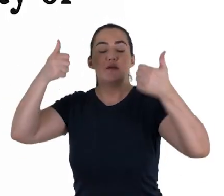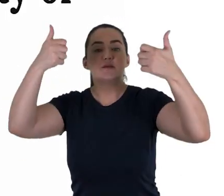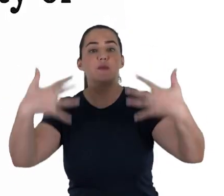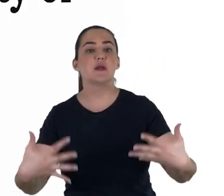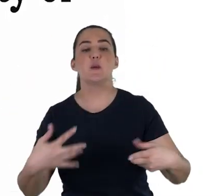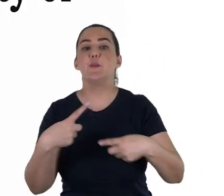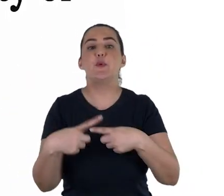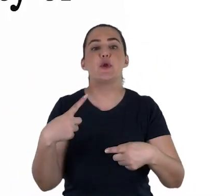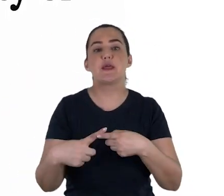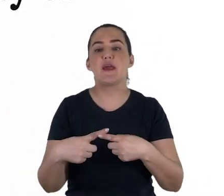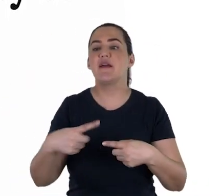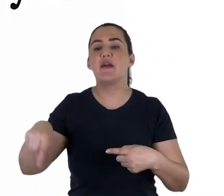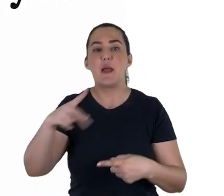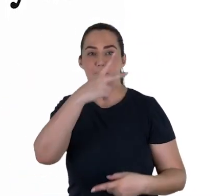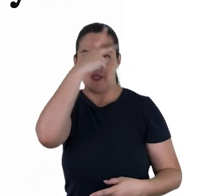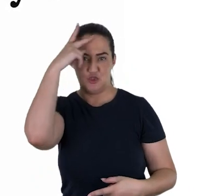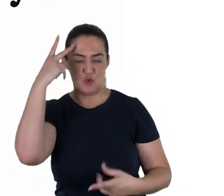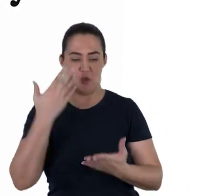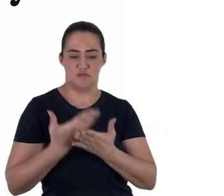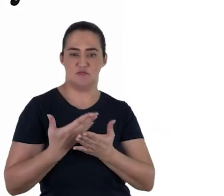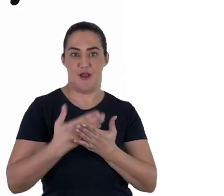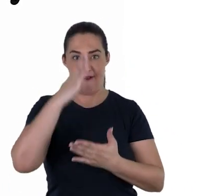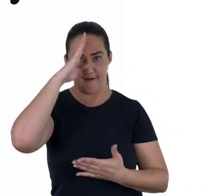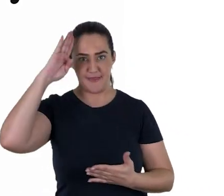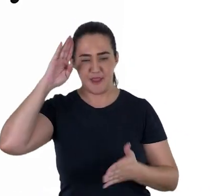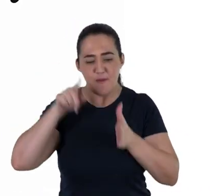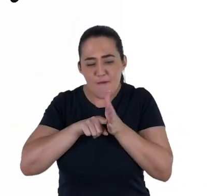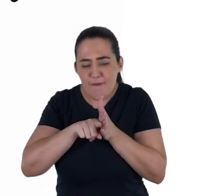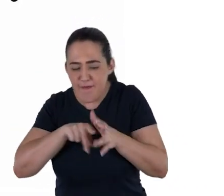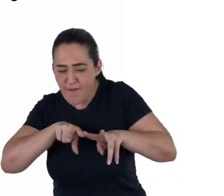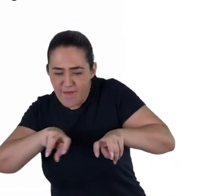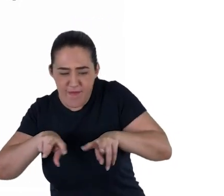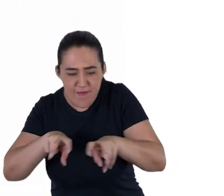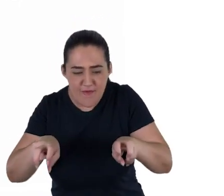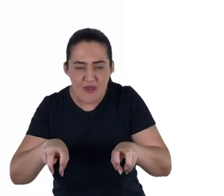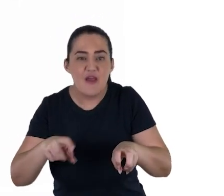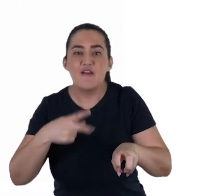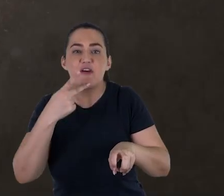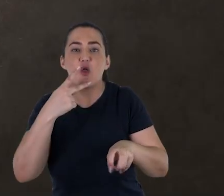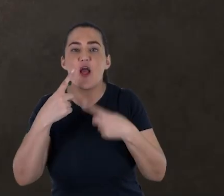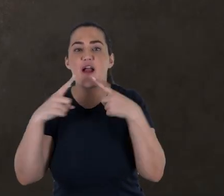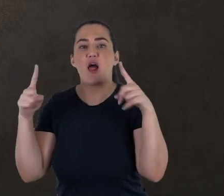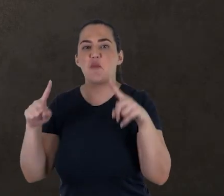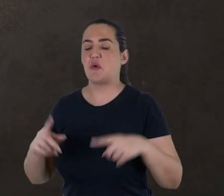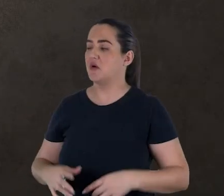falando sobre a vaidade dos escolares ou dos acadêmicos, reclamou que